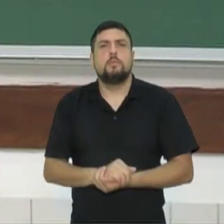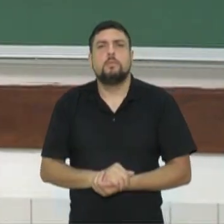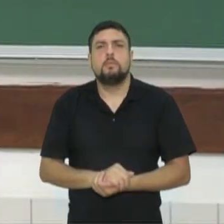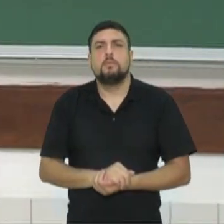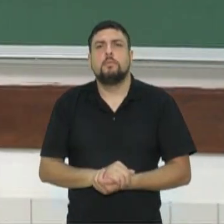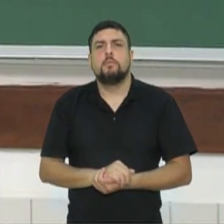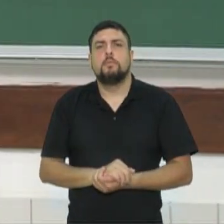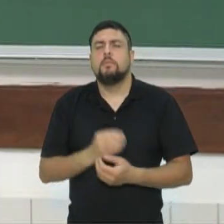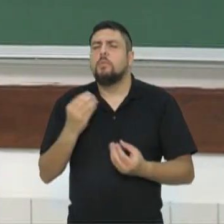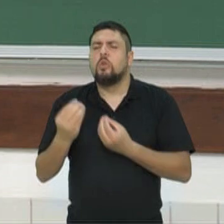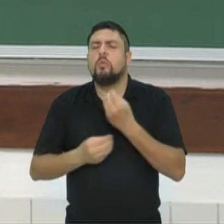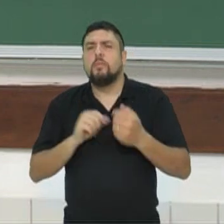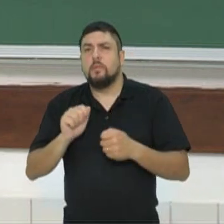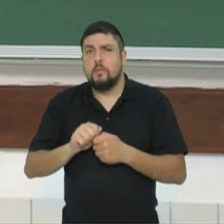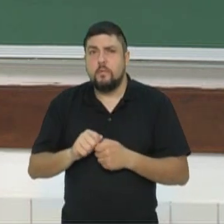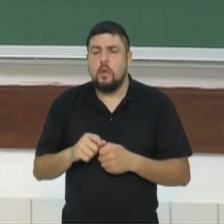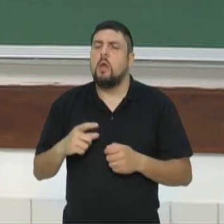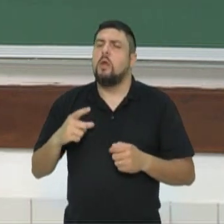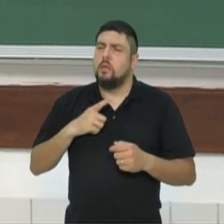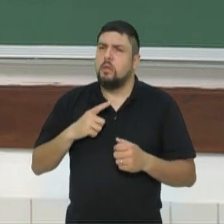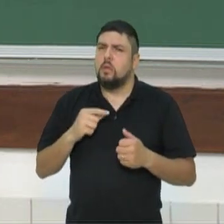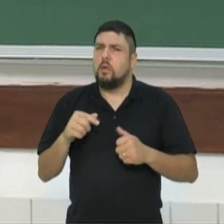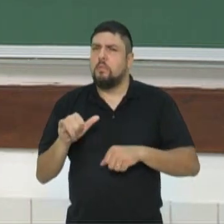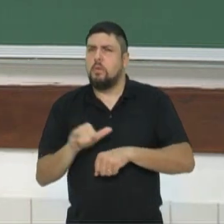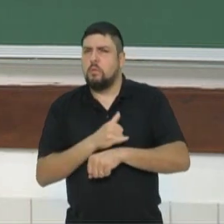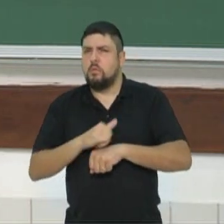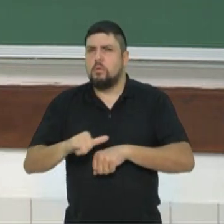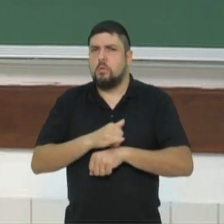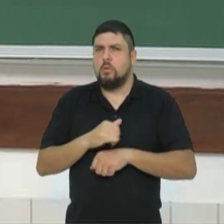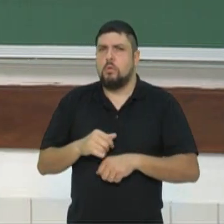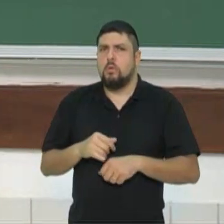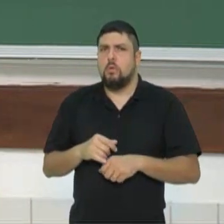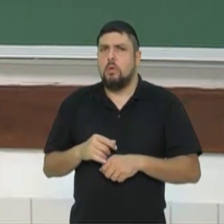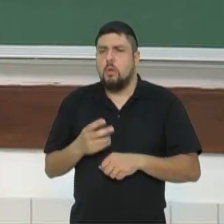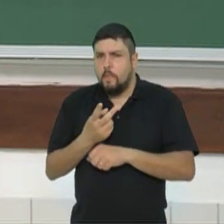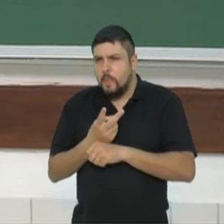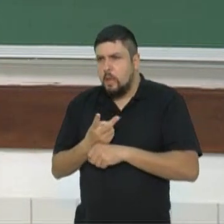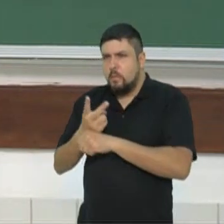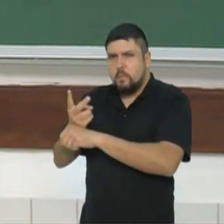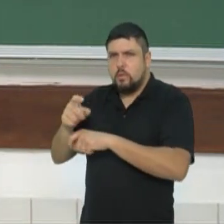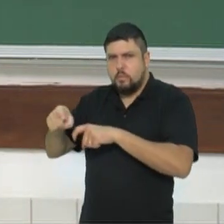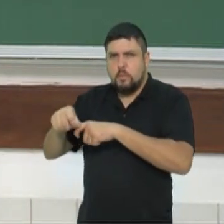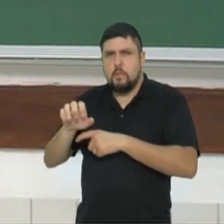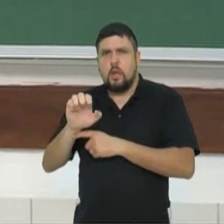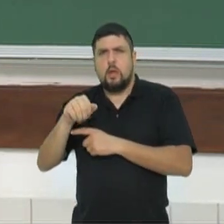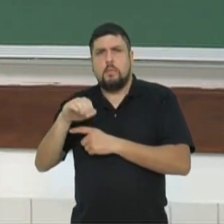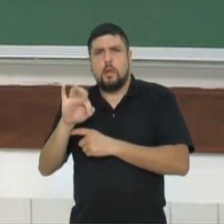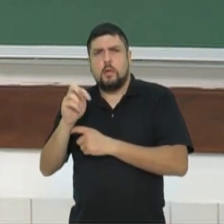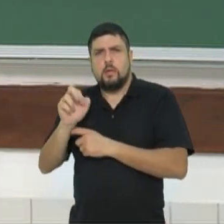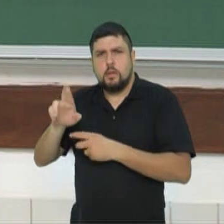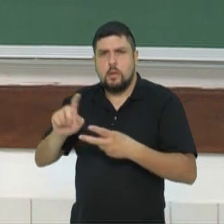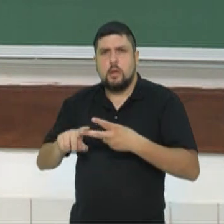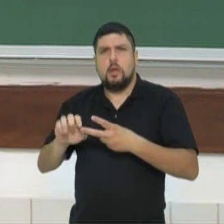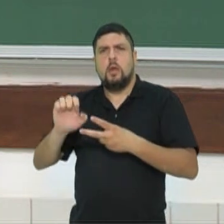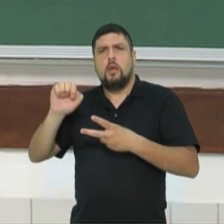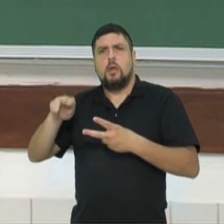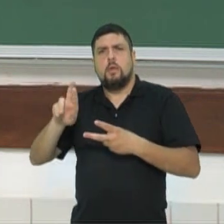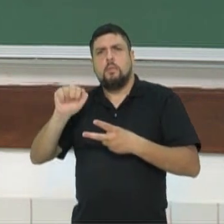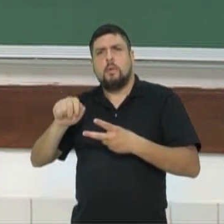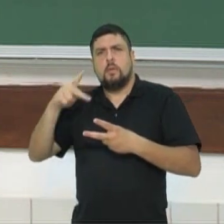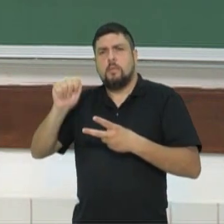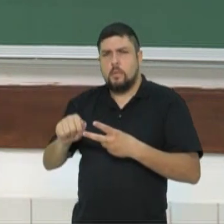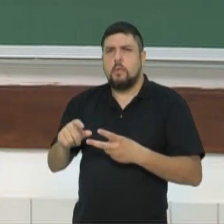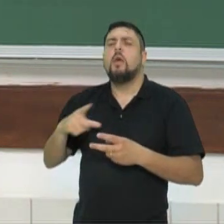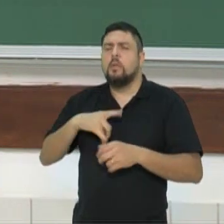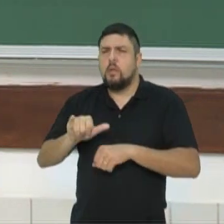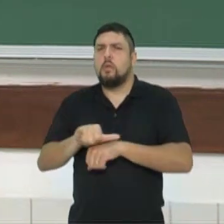faço? Tem várias técnicas para mudar isso. Busque a empresa agrícola da sua região, Emater, Embrapa, leia na internet, você vai achar